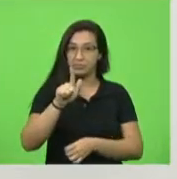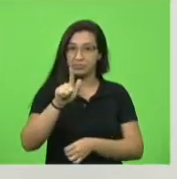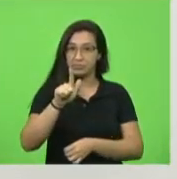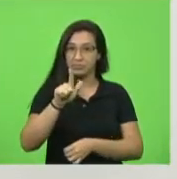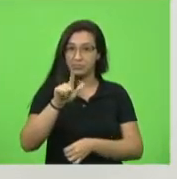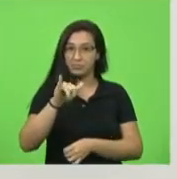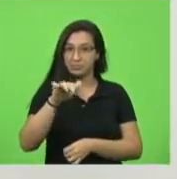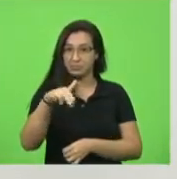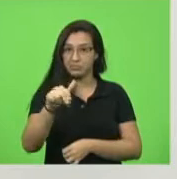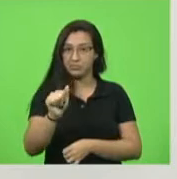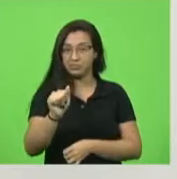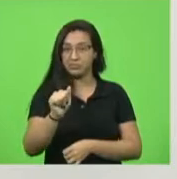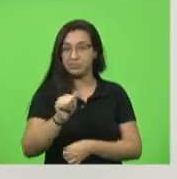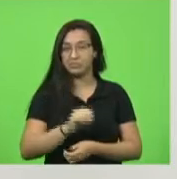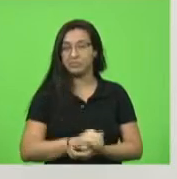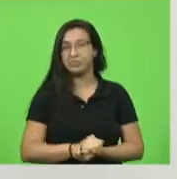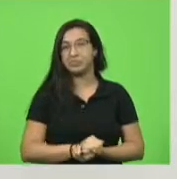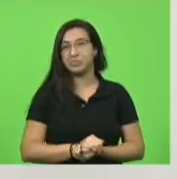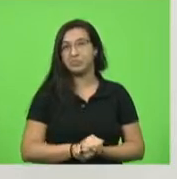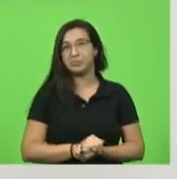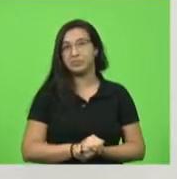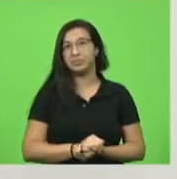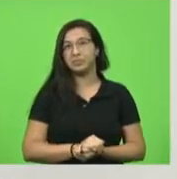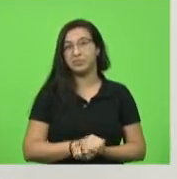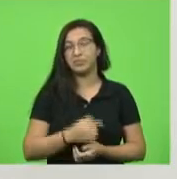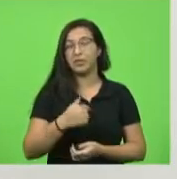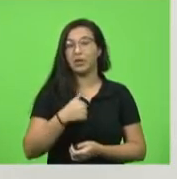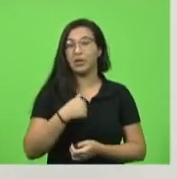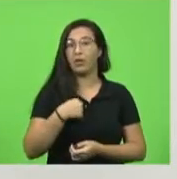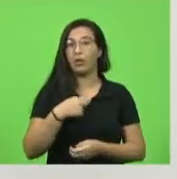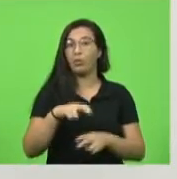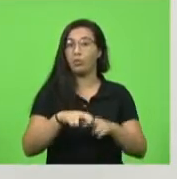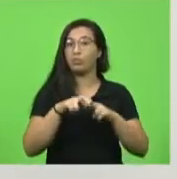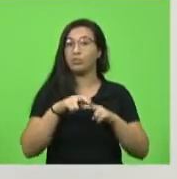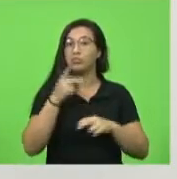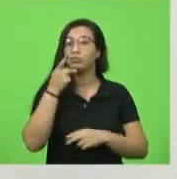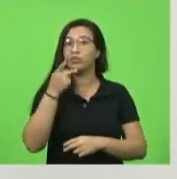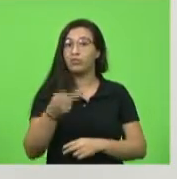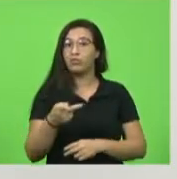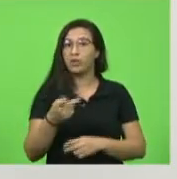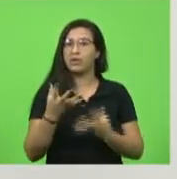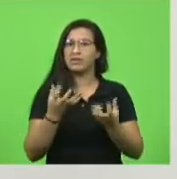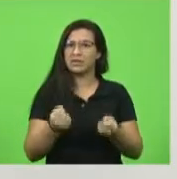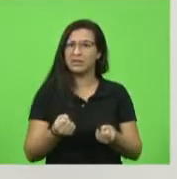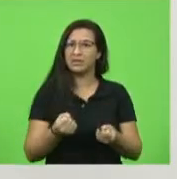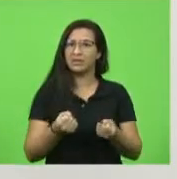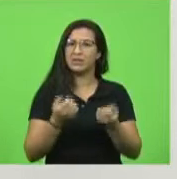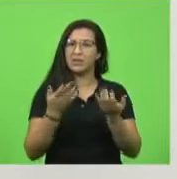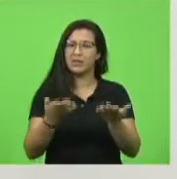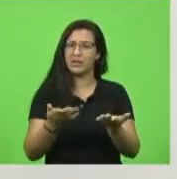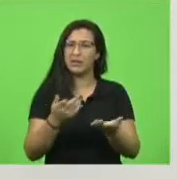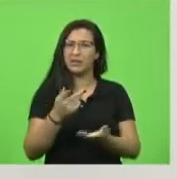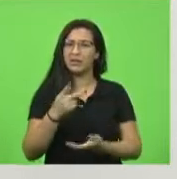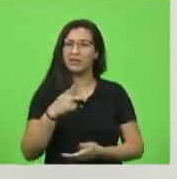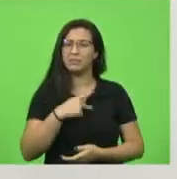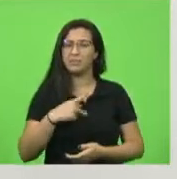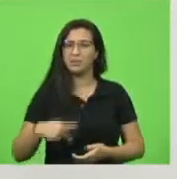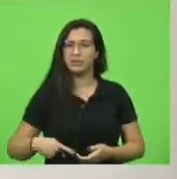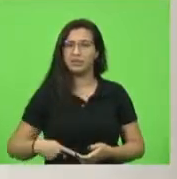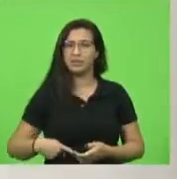de aplicativos. Por isso, eu digo, Moisés, aceita o desafio do governador, do presidente. Obrigado.